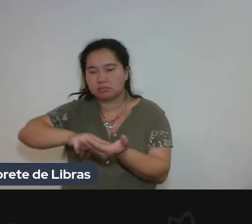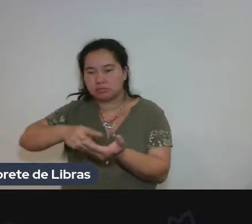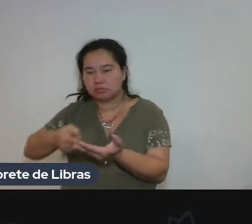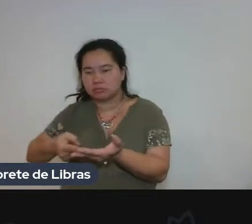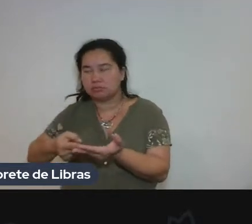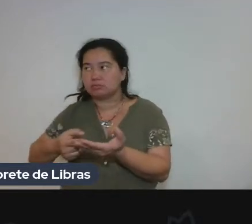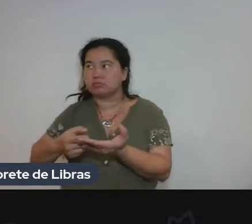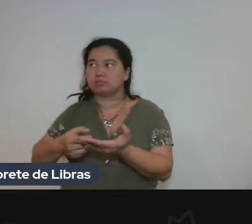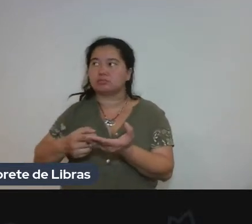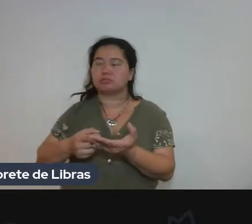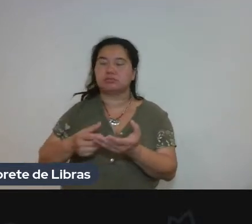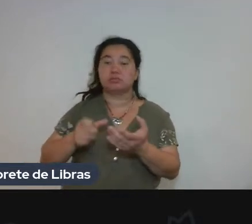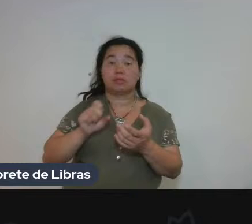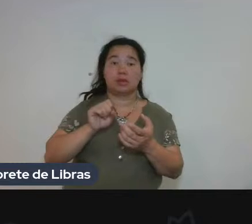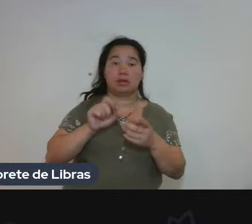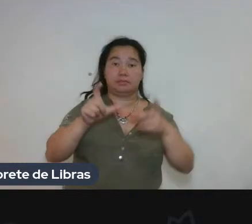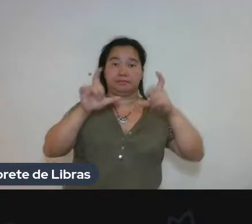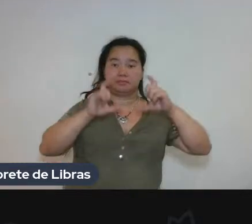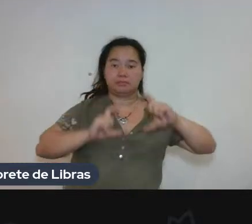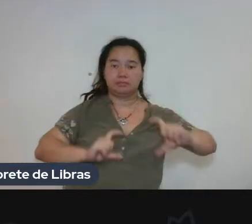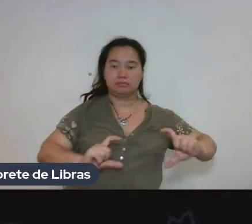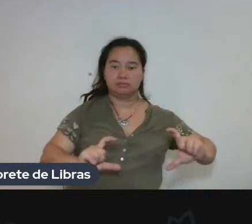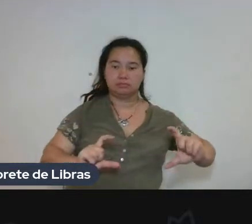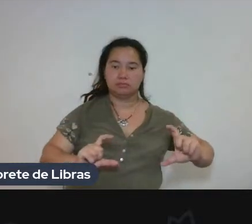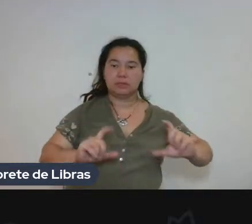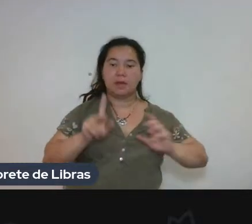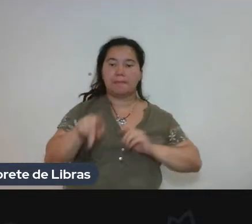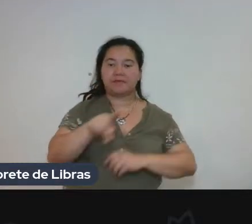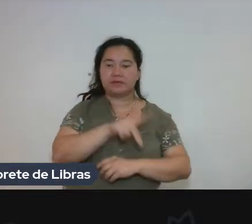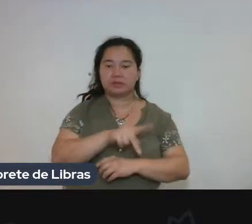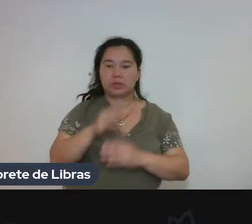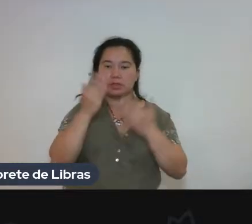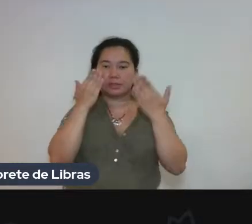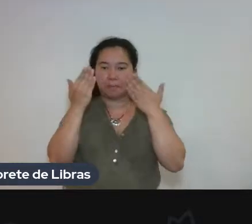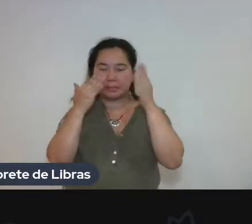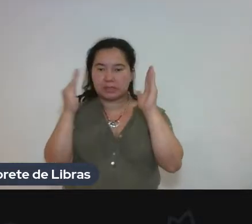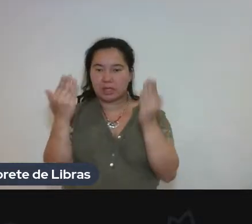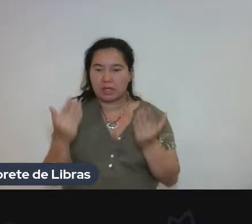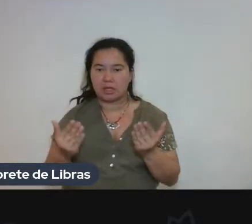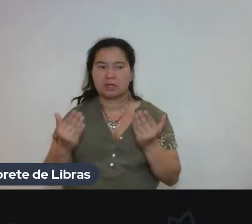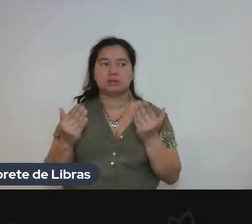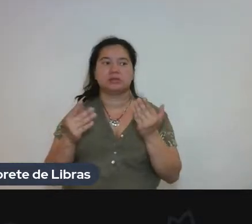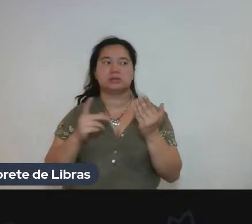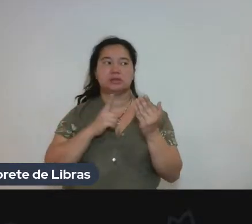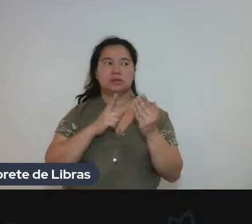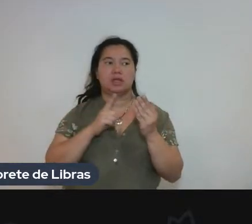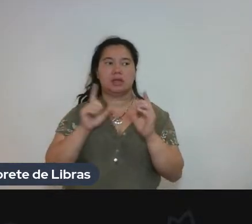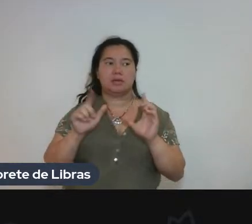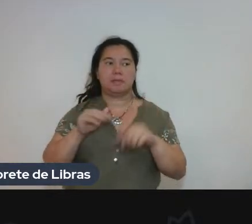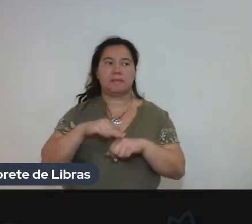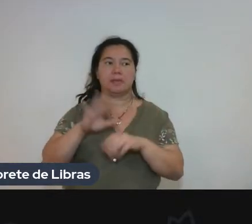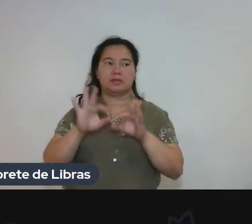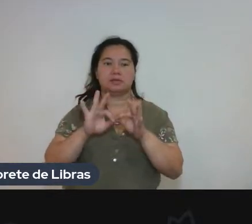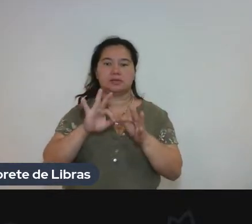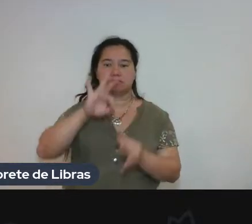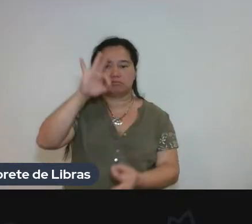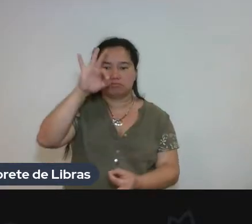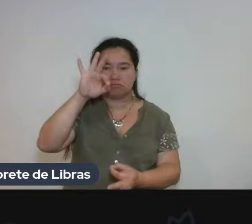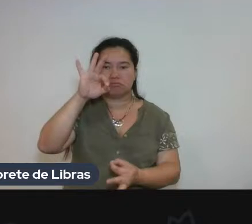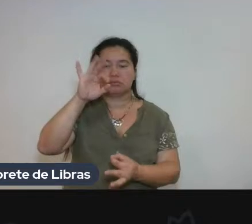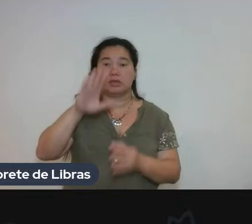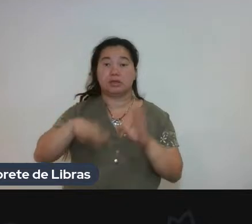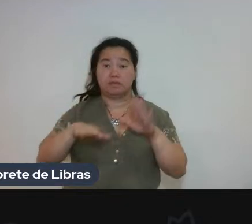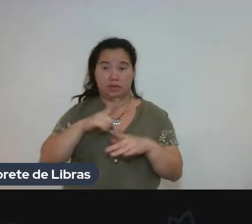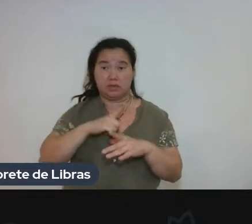dos professores de escandades, da editora Autêntica, já são notas bem extensas. São notas que, às vezes, é uma